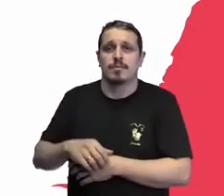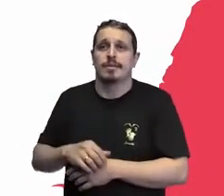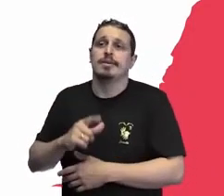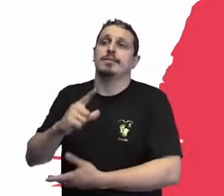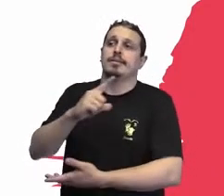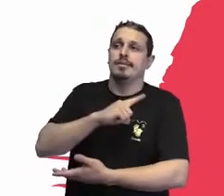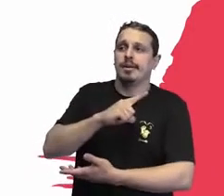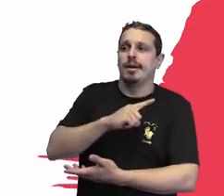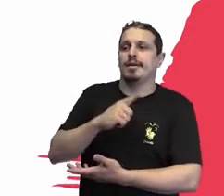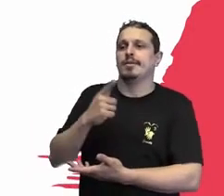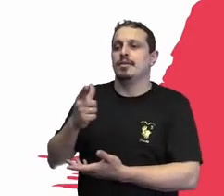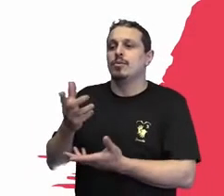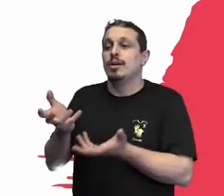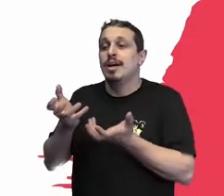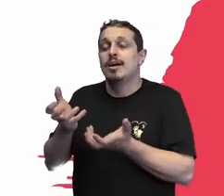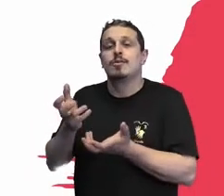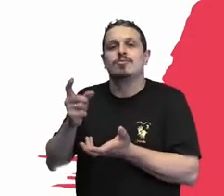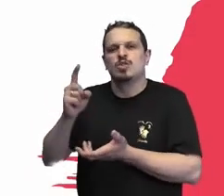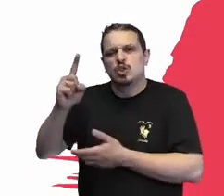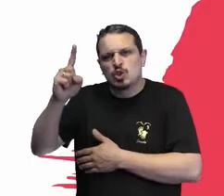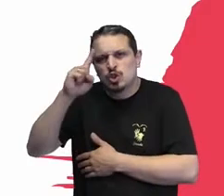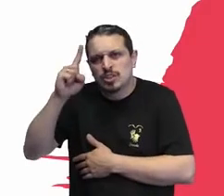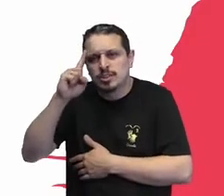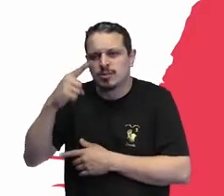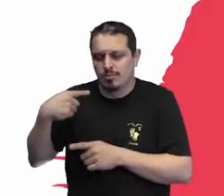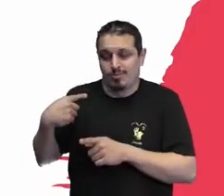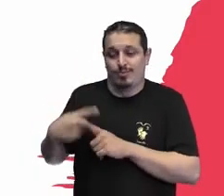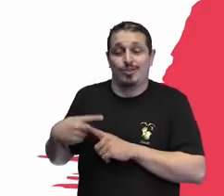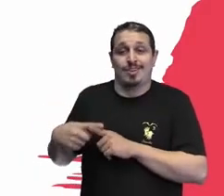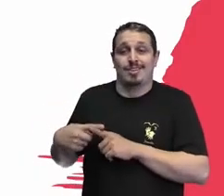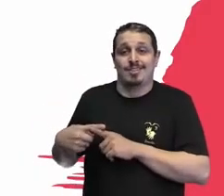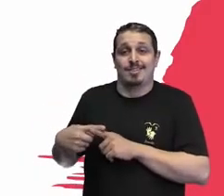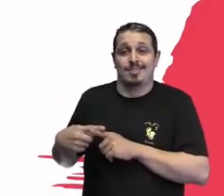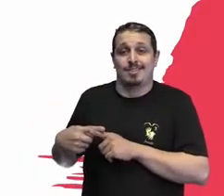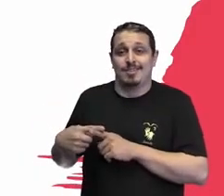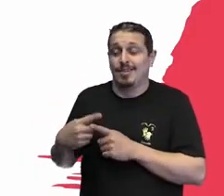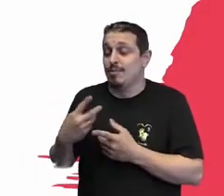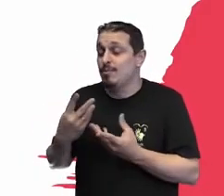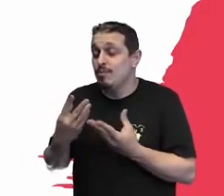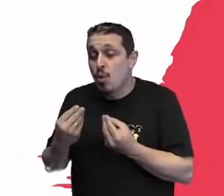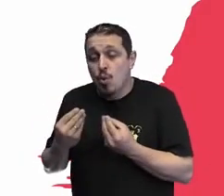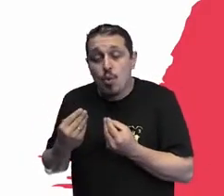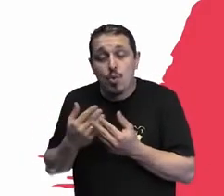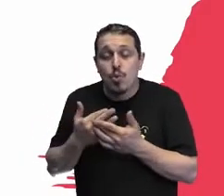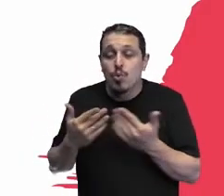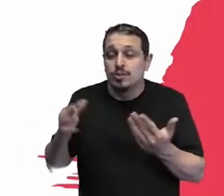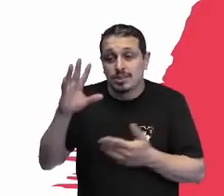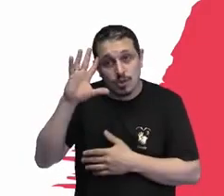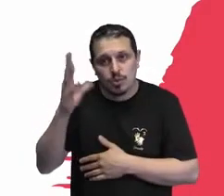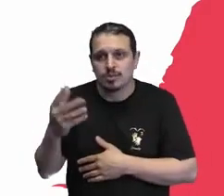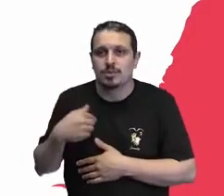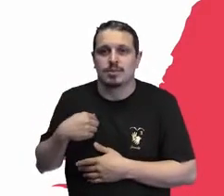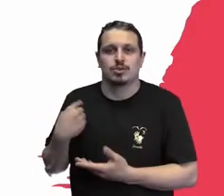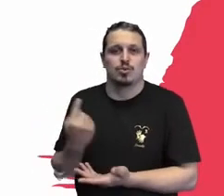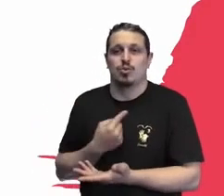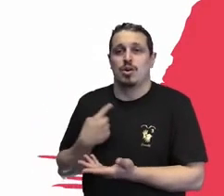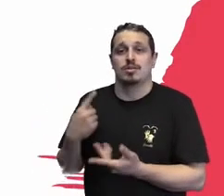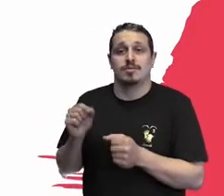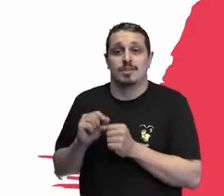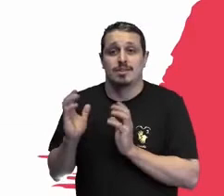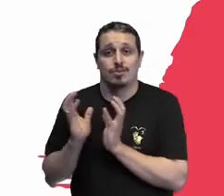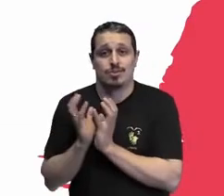eu não quero dar a data, porque vocês sabem que, poxa, tanta coisa acontece no meio do caminho, mas a nossa equipe está trabalhando com